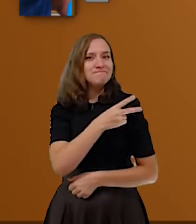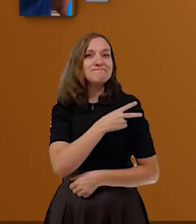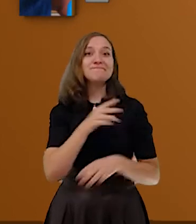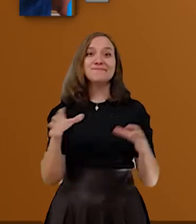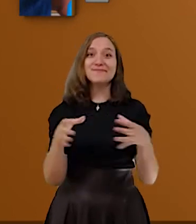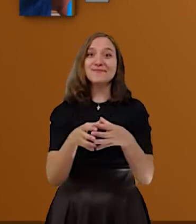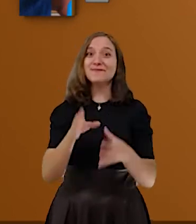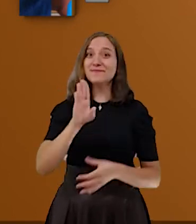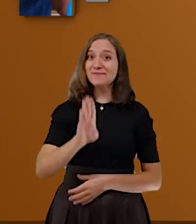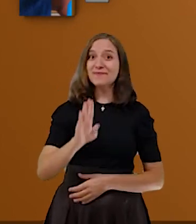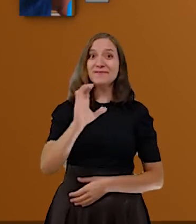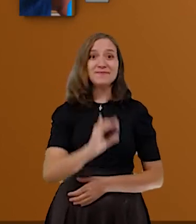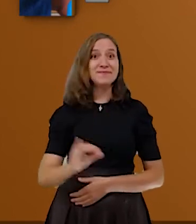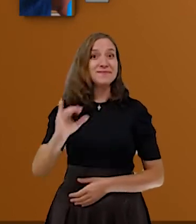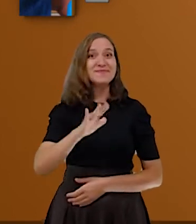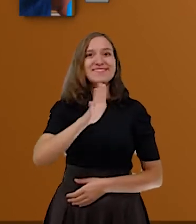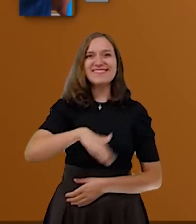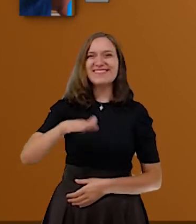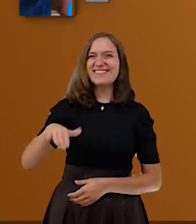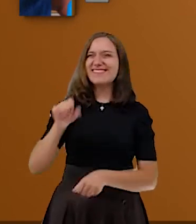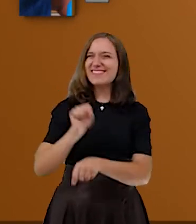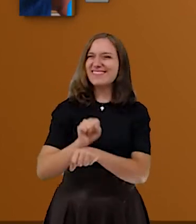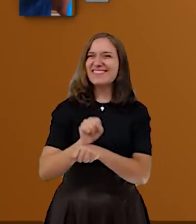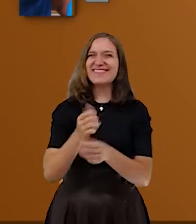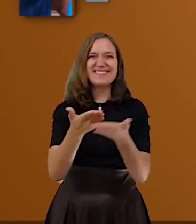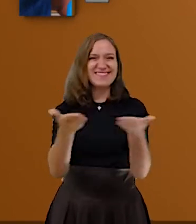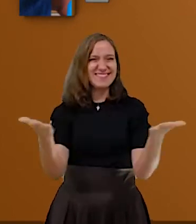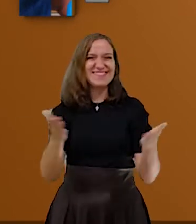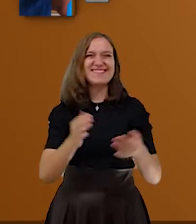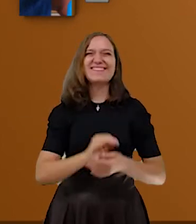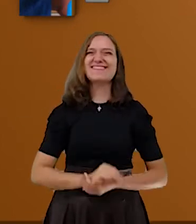Turma B, Ciclo da Infância. Aguardo vocês!